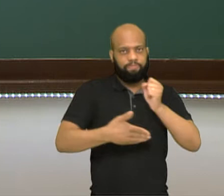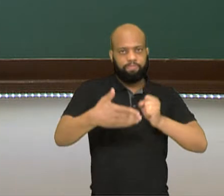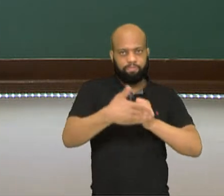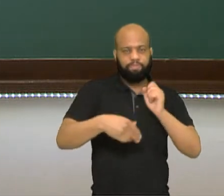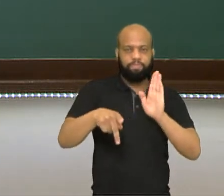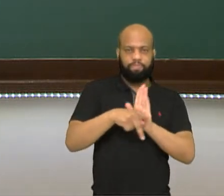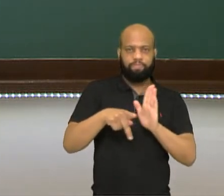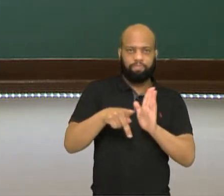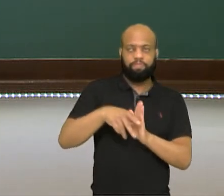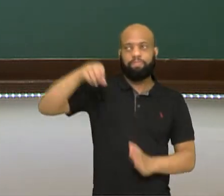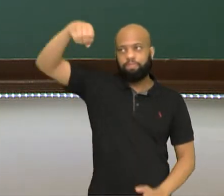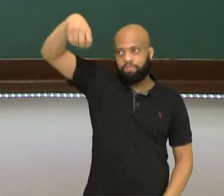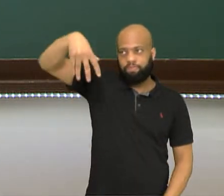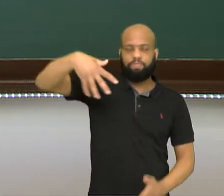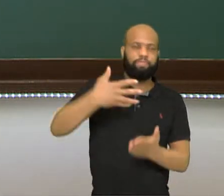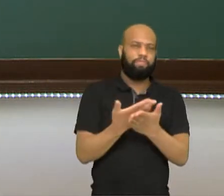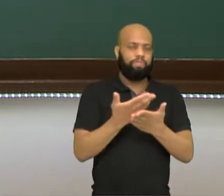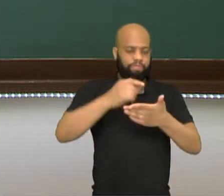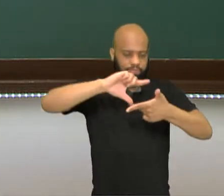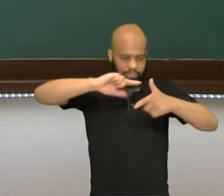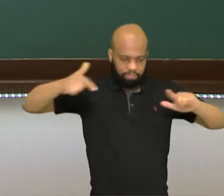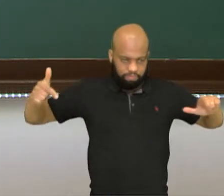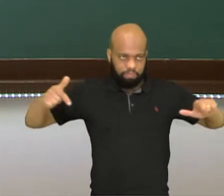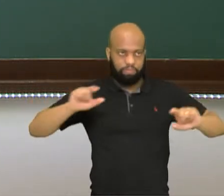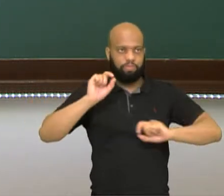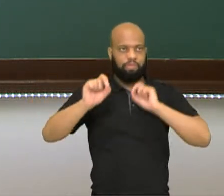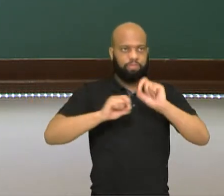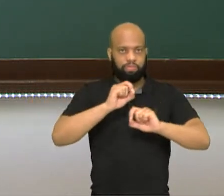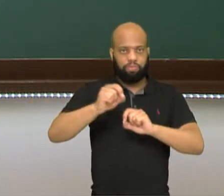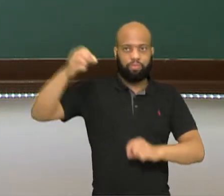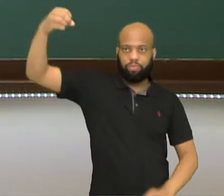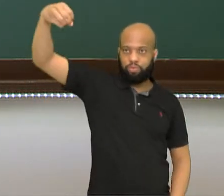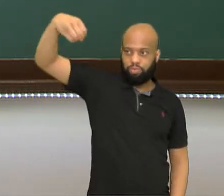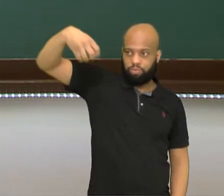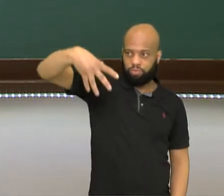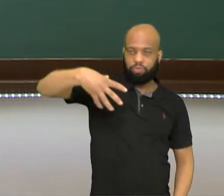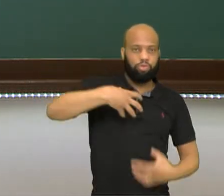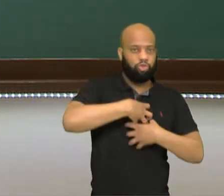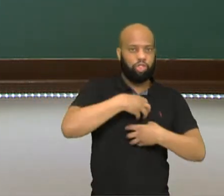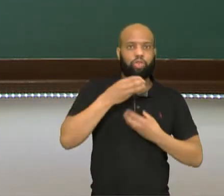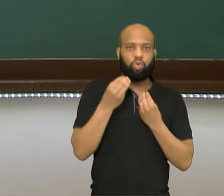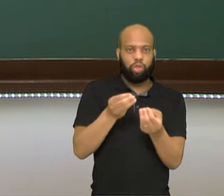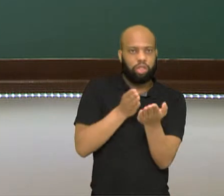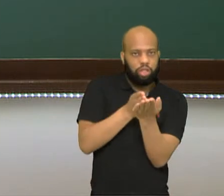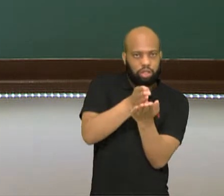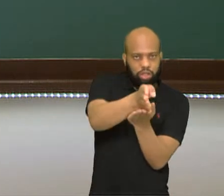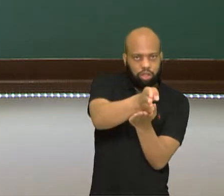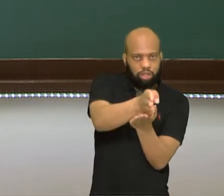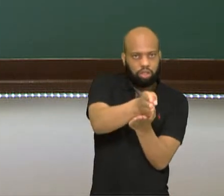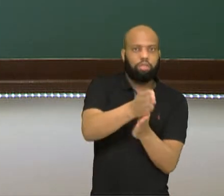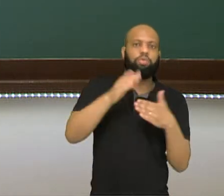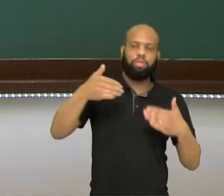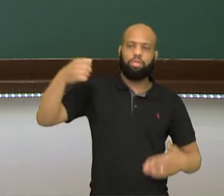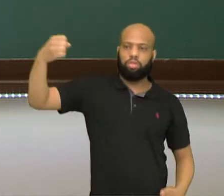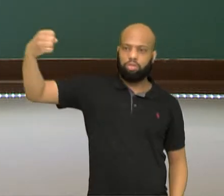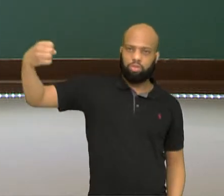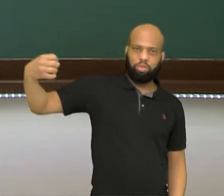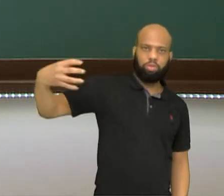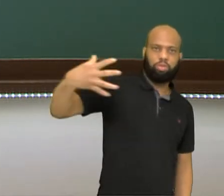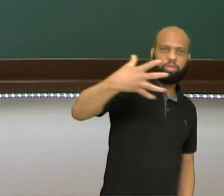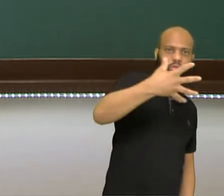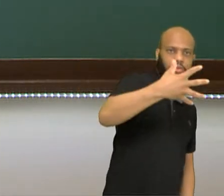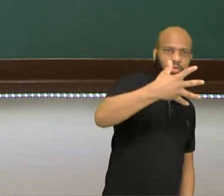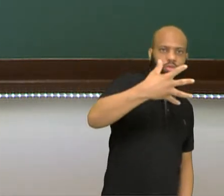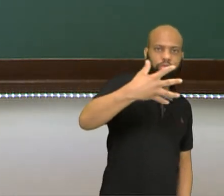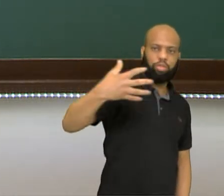óptica geométrica. O primeiro princípio se chama da propagação retilínea. Simples assim. A luz sempre viaja em